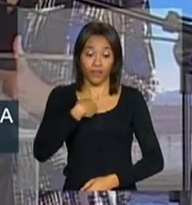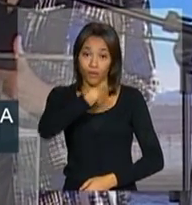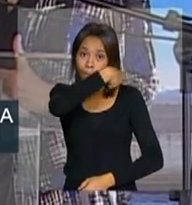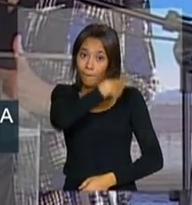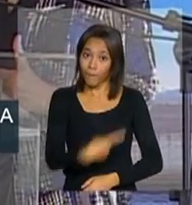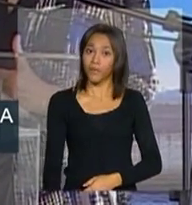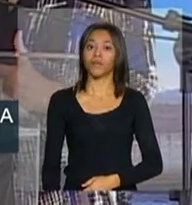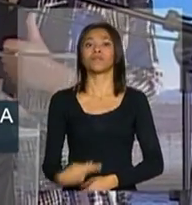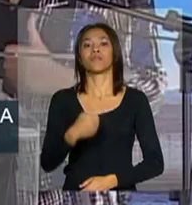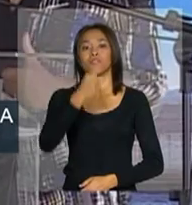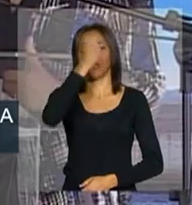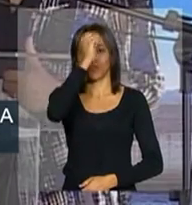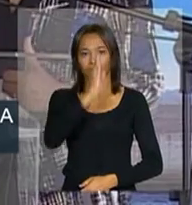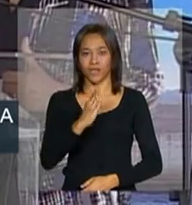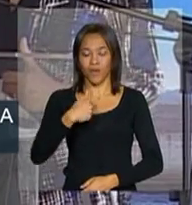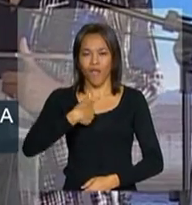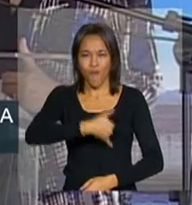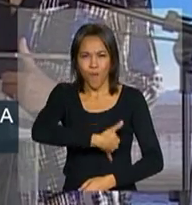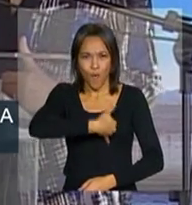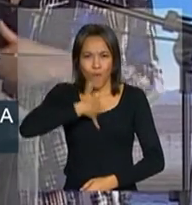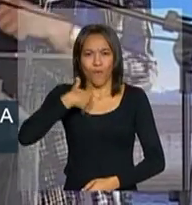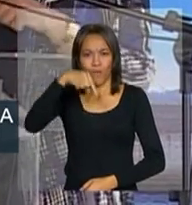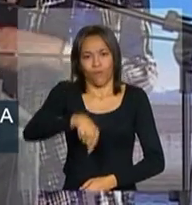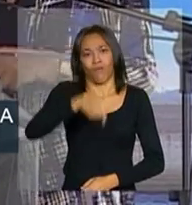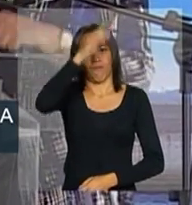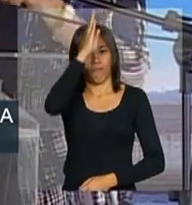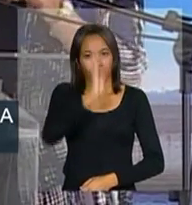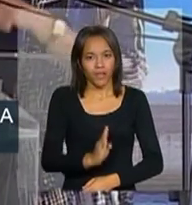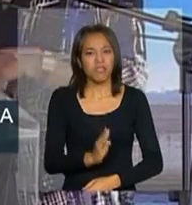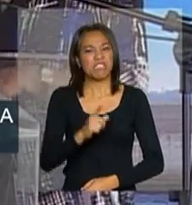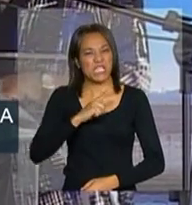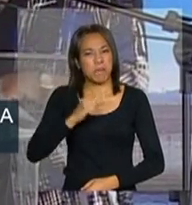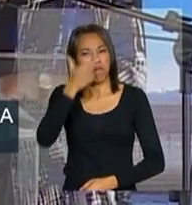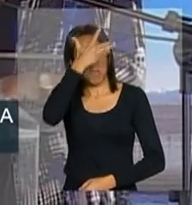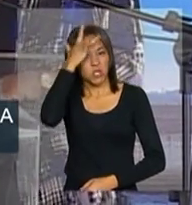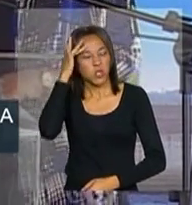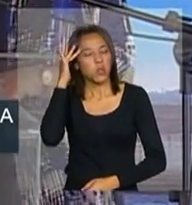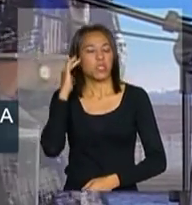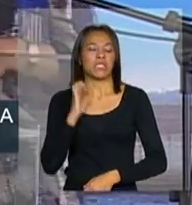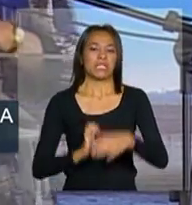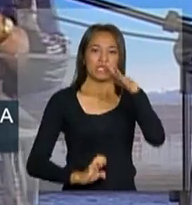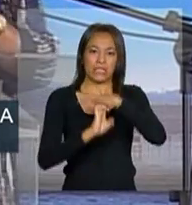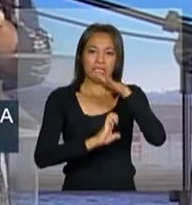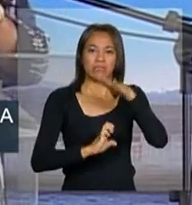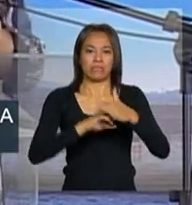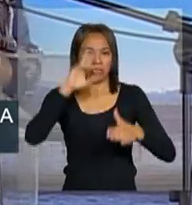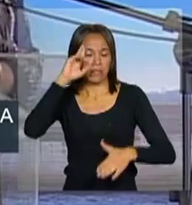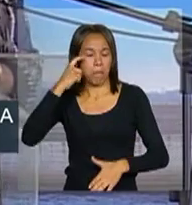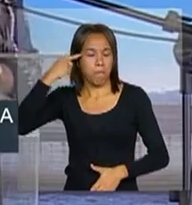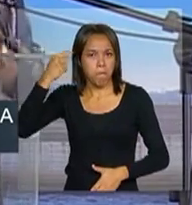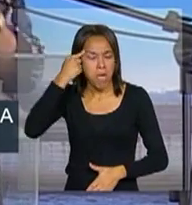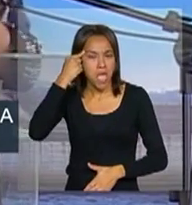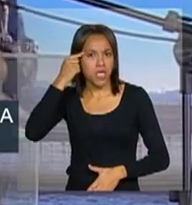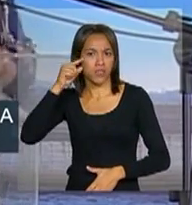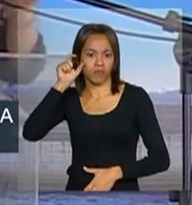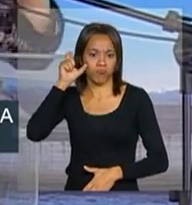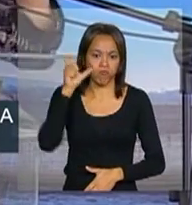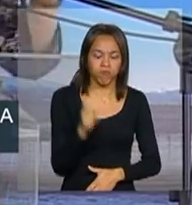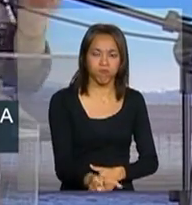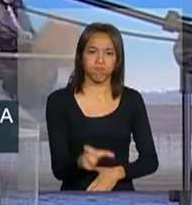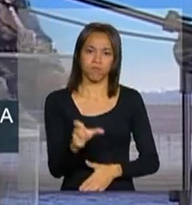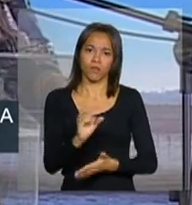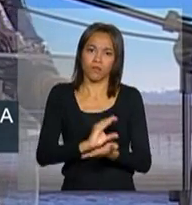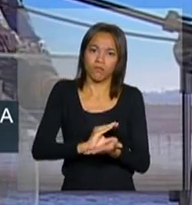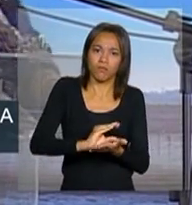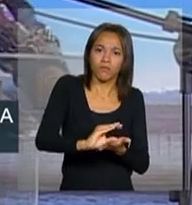da República. Eu me orgulho desse país ter empreendedores que têm a capacidade